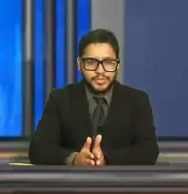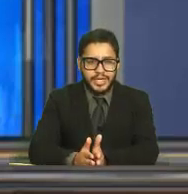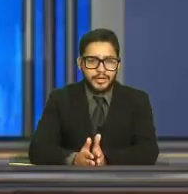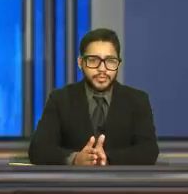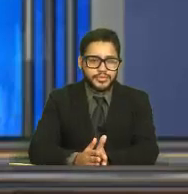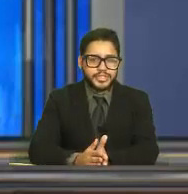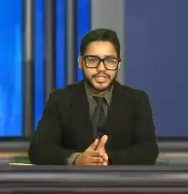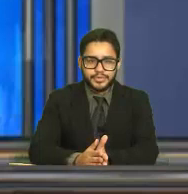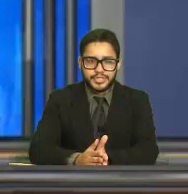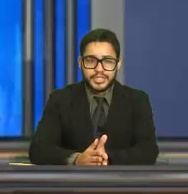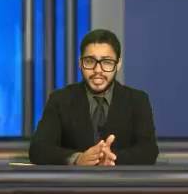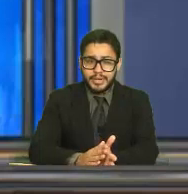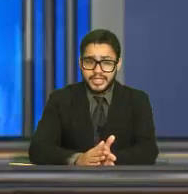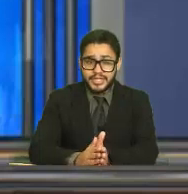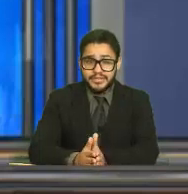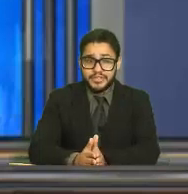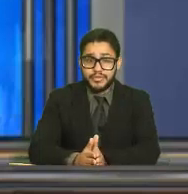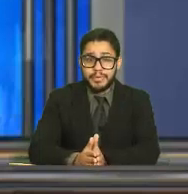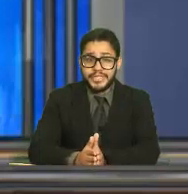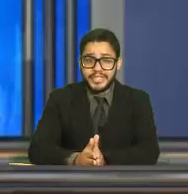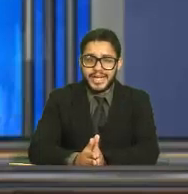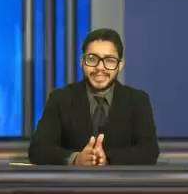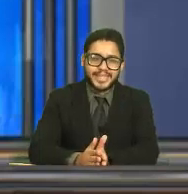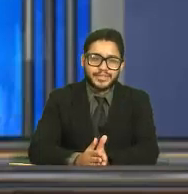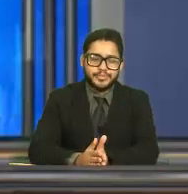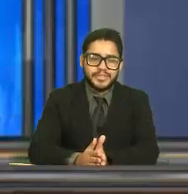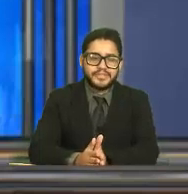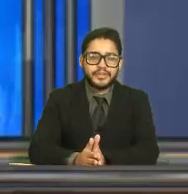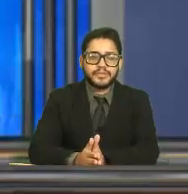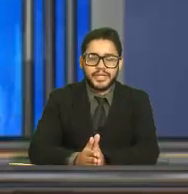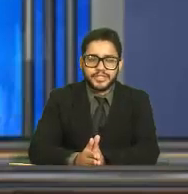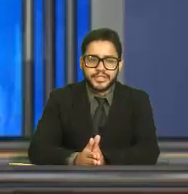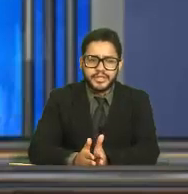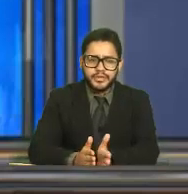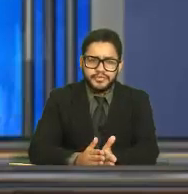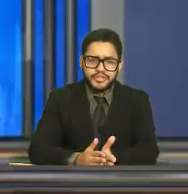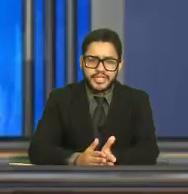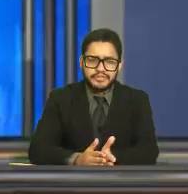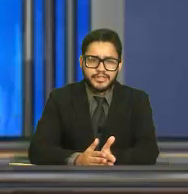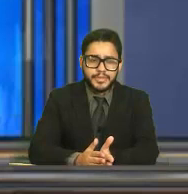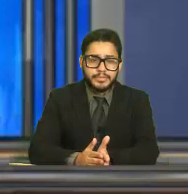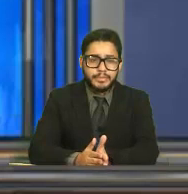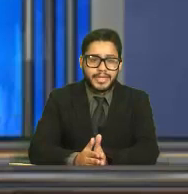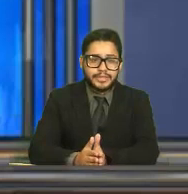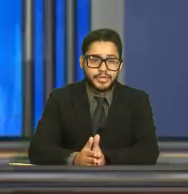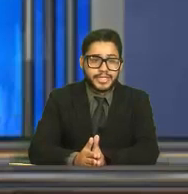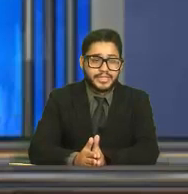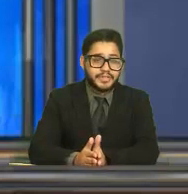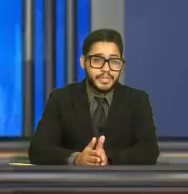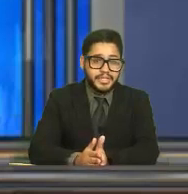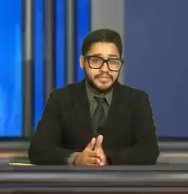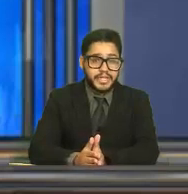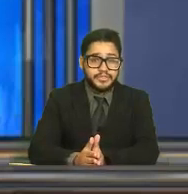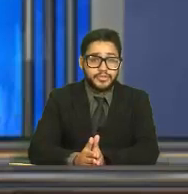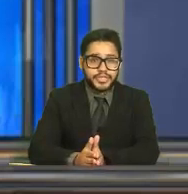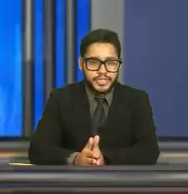muito e acalmou durante a noite E mais, fez companhia até que ela dormisse novamente O vídeo gravado pela babá eletrônica da